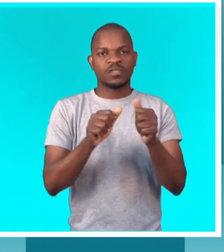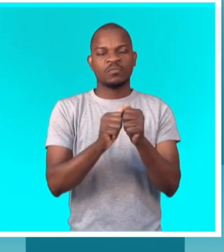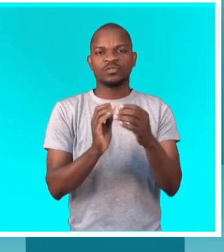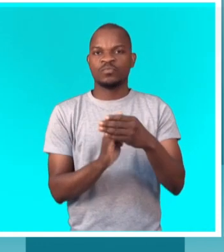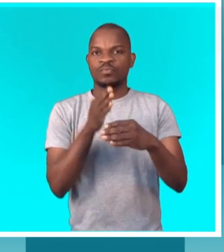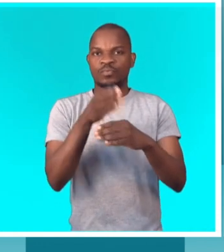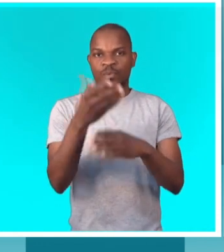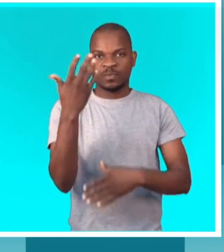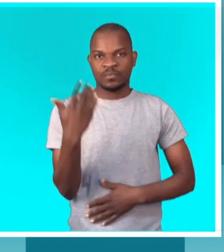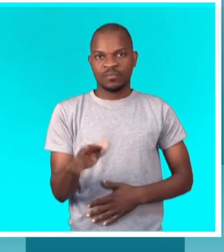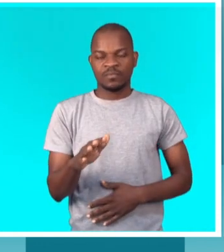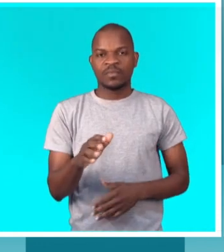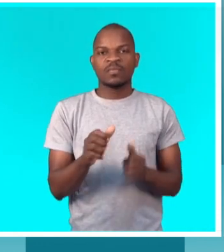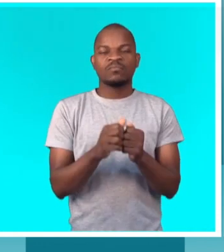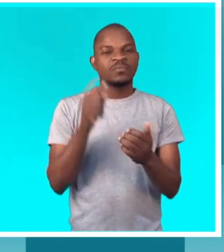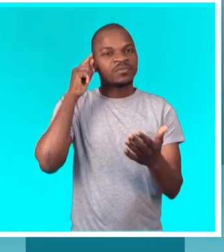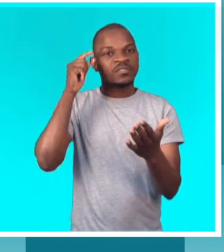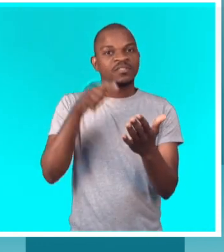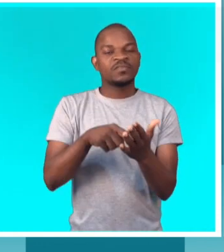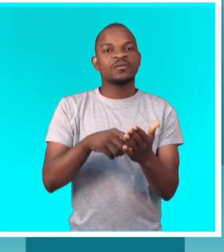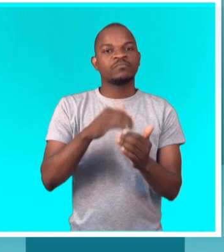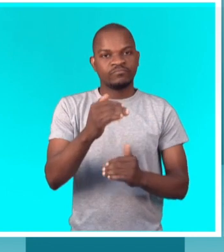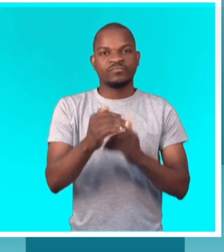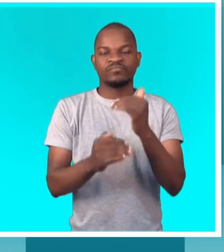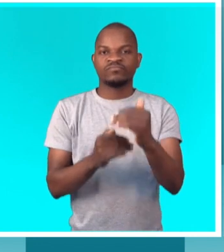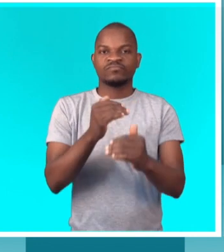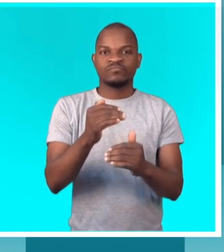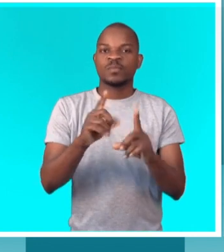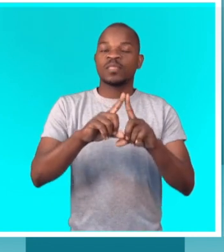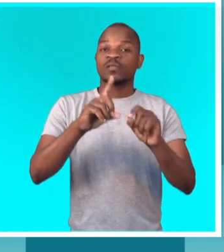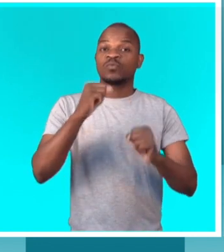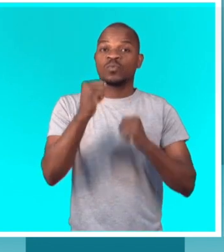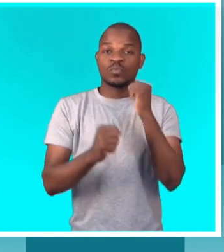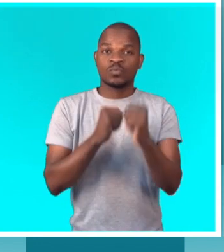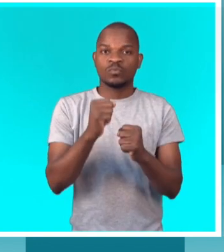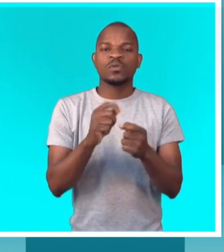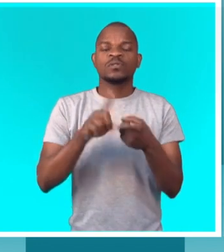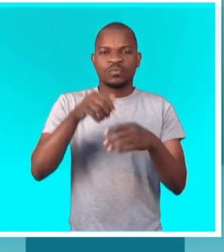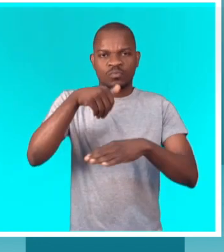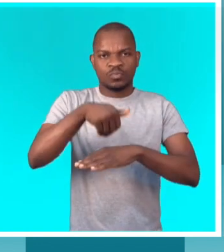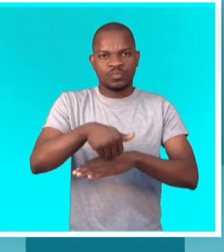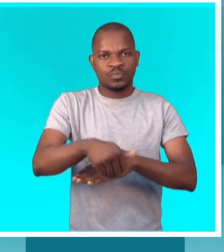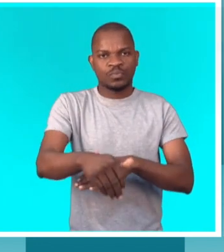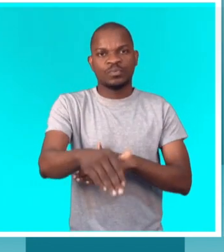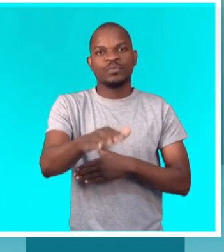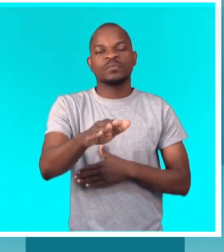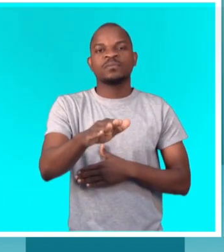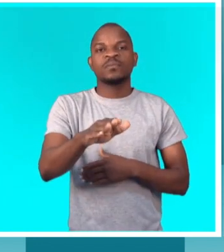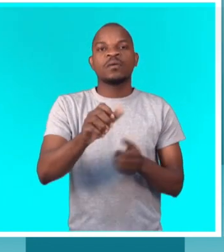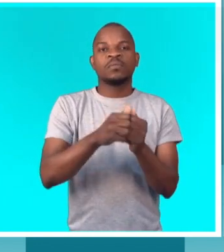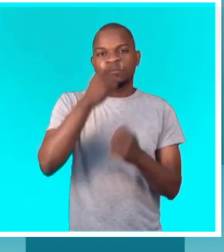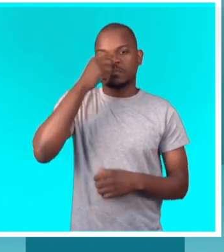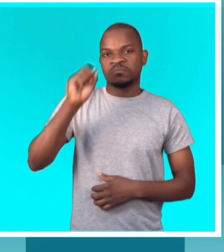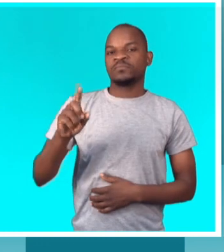porque para mim é mais um passo, para mim e para a minha carreira, para poder seguir sempre em